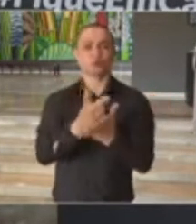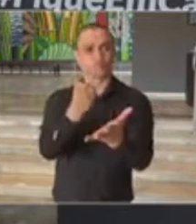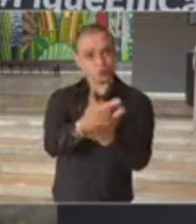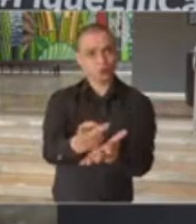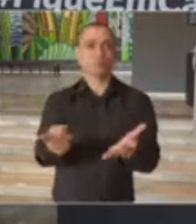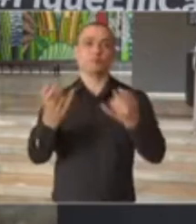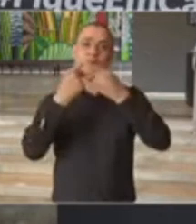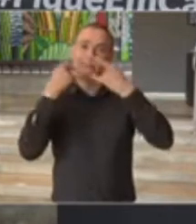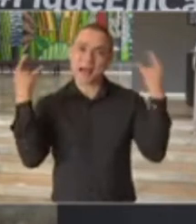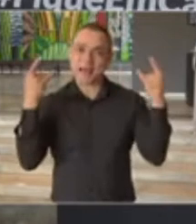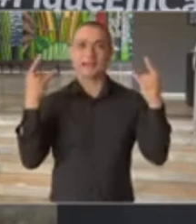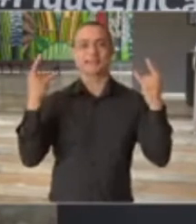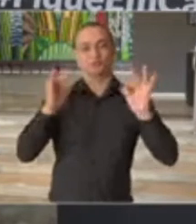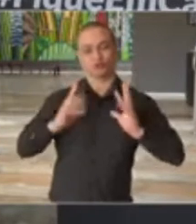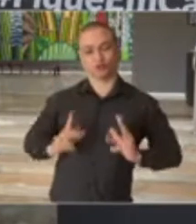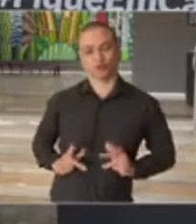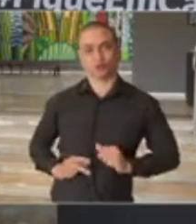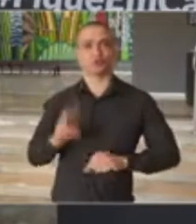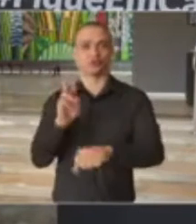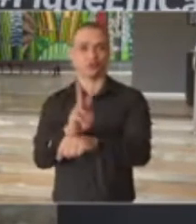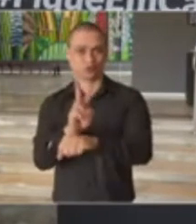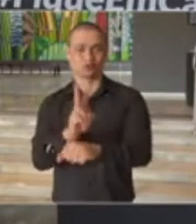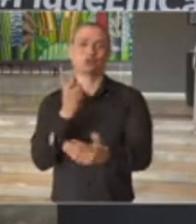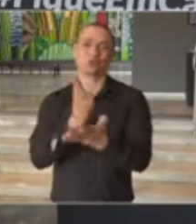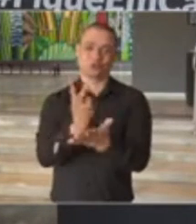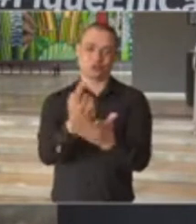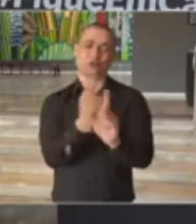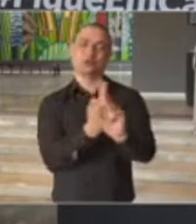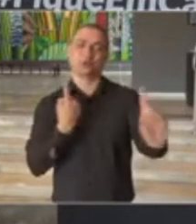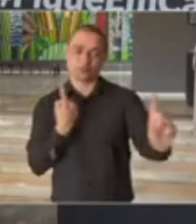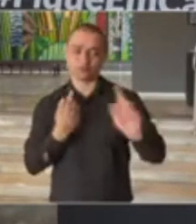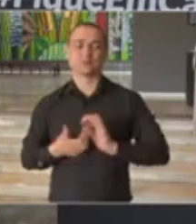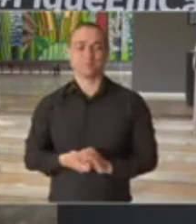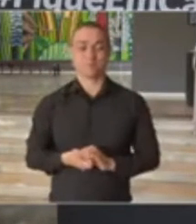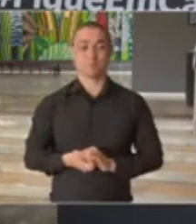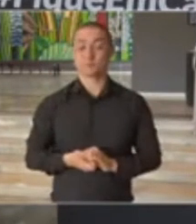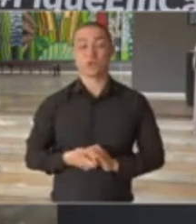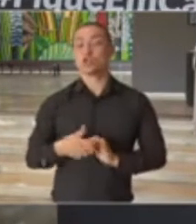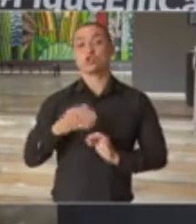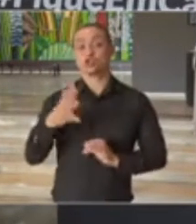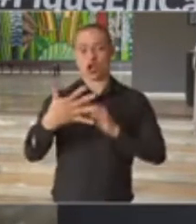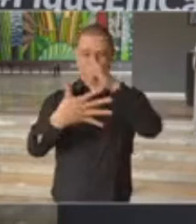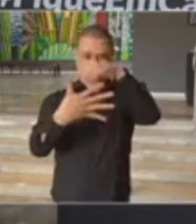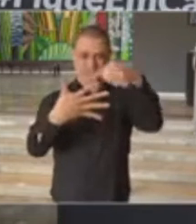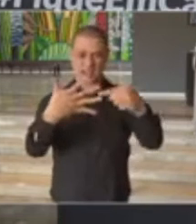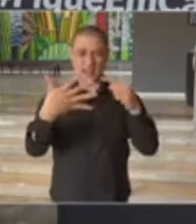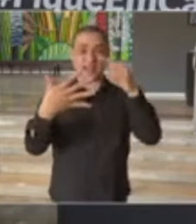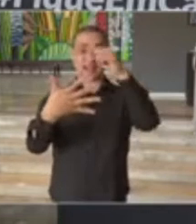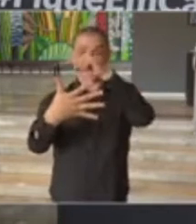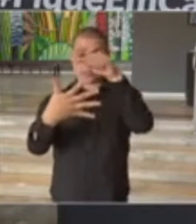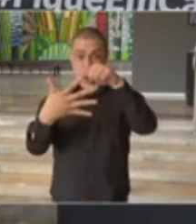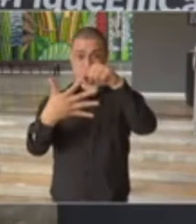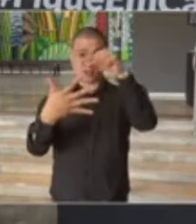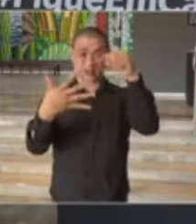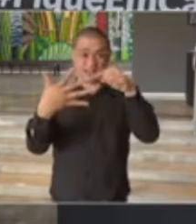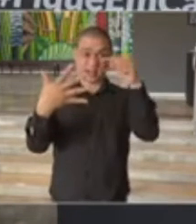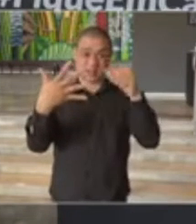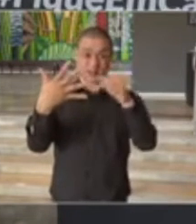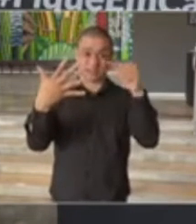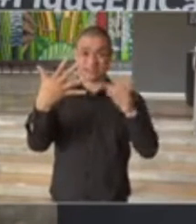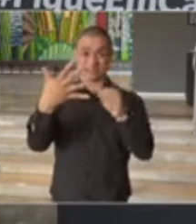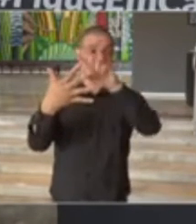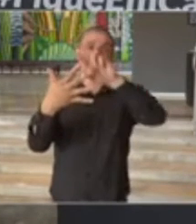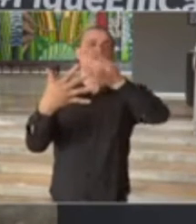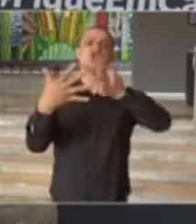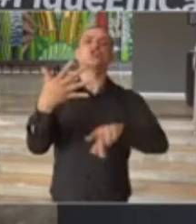dos protocolos de higiene e de distanciamento. A diferença entre as fases 2, 3, 4 e